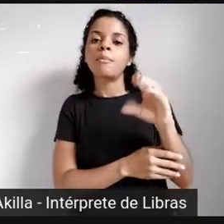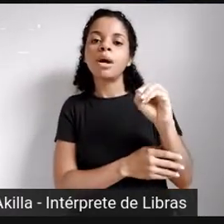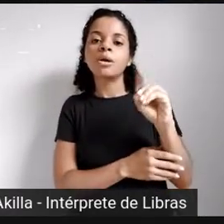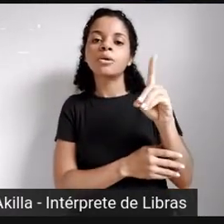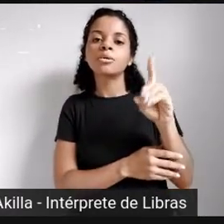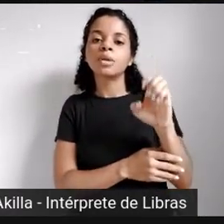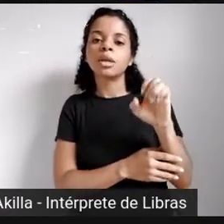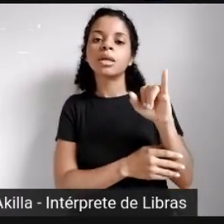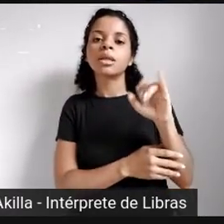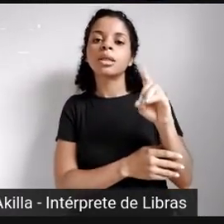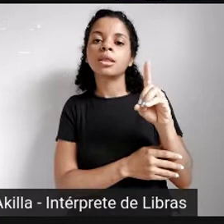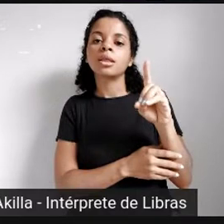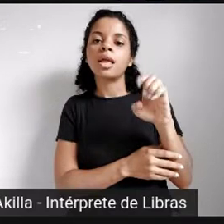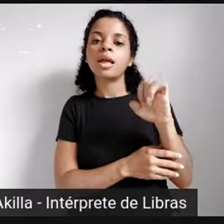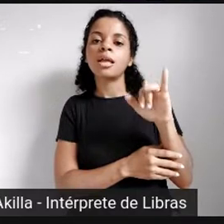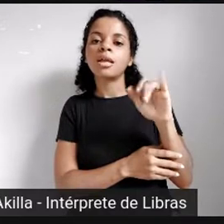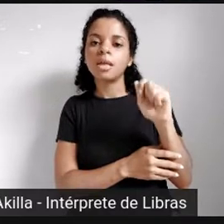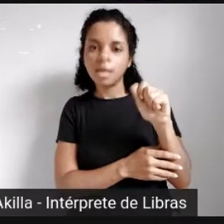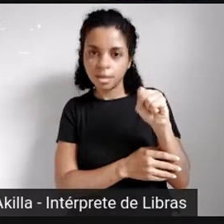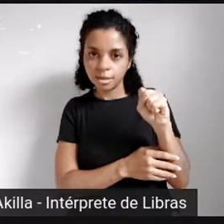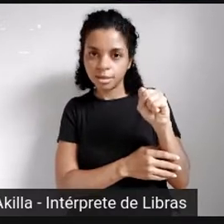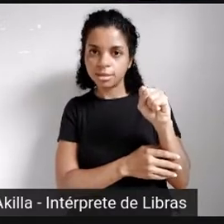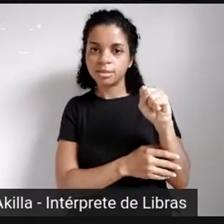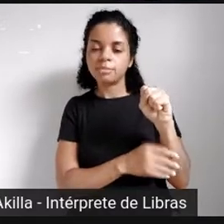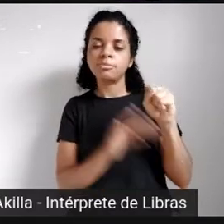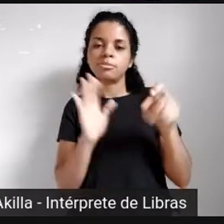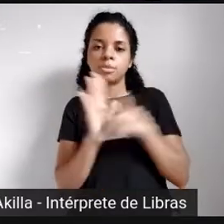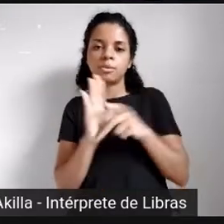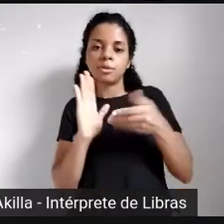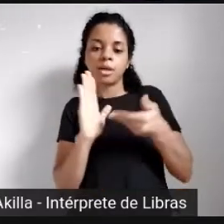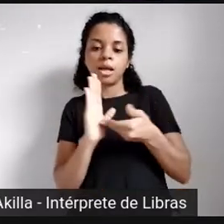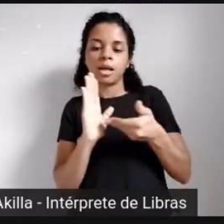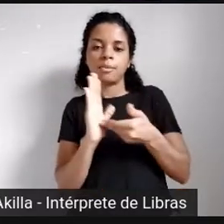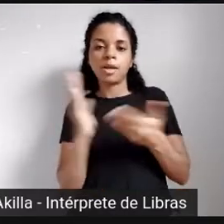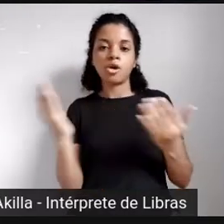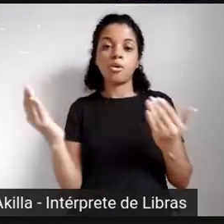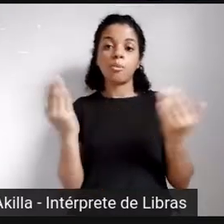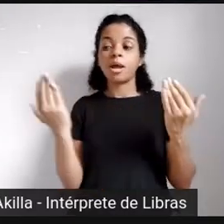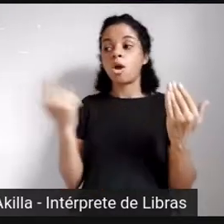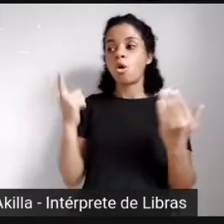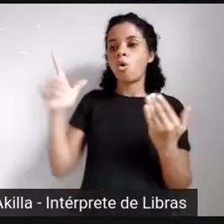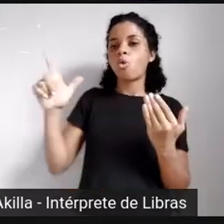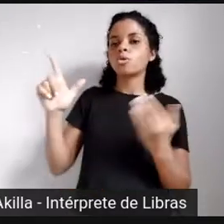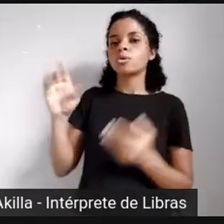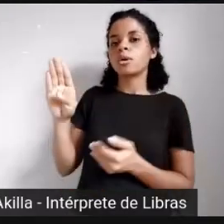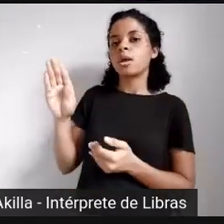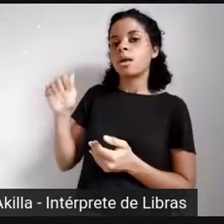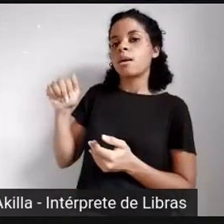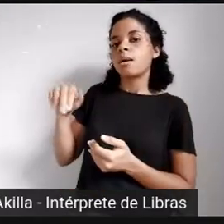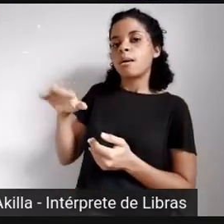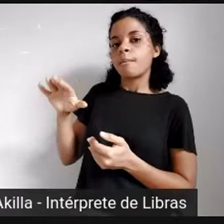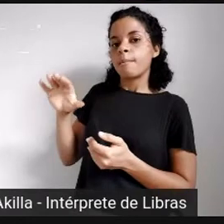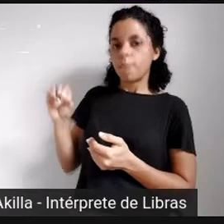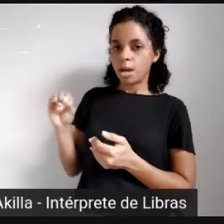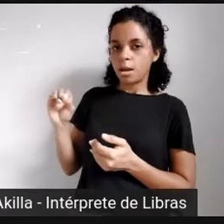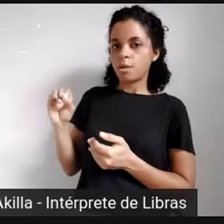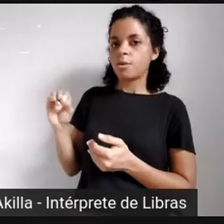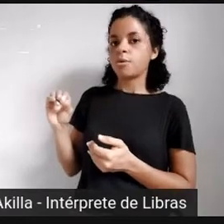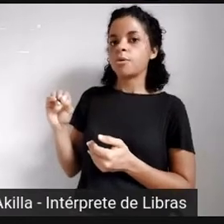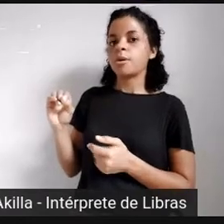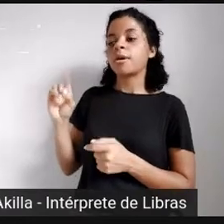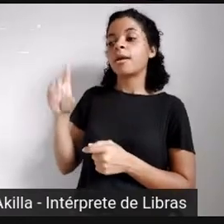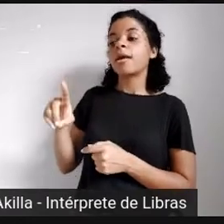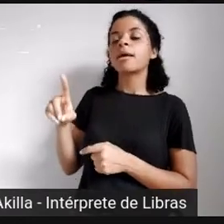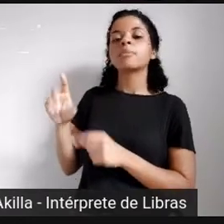o Banco de Ideias da Câmara dos Deputados com outro banco que eu considero mais qualificado em termos de quesitos, que é o Banco de